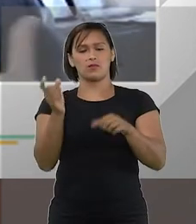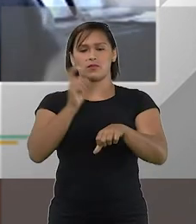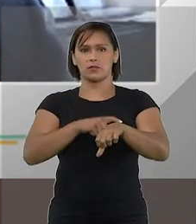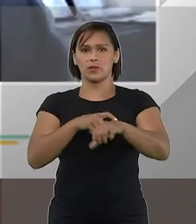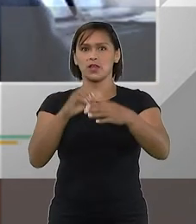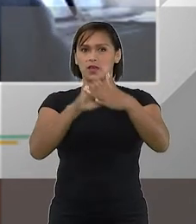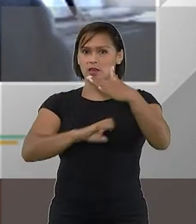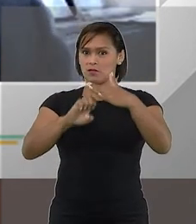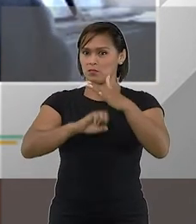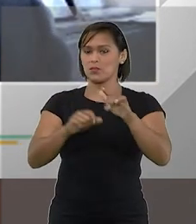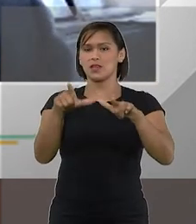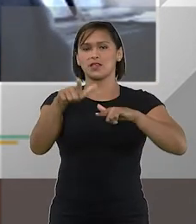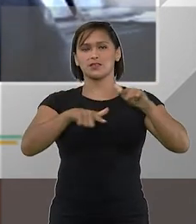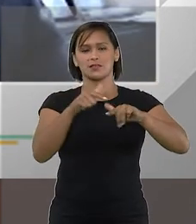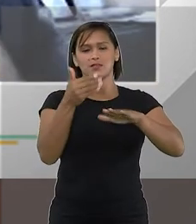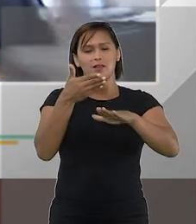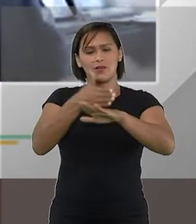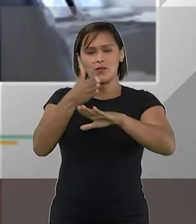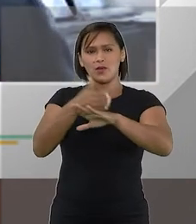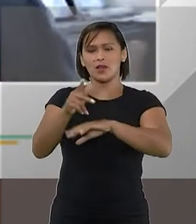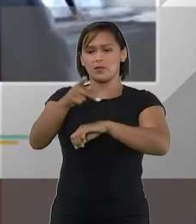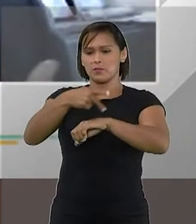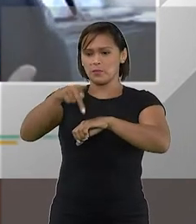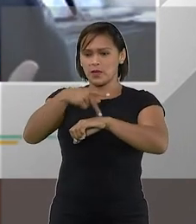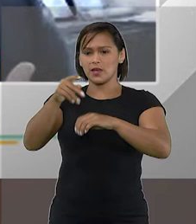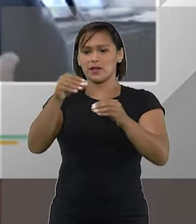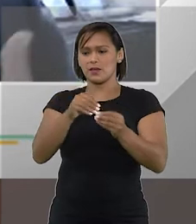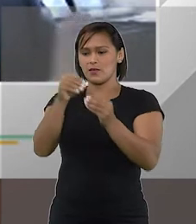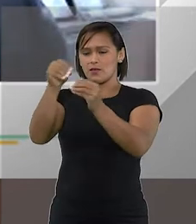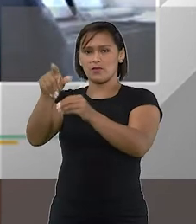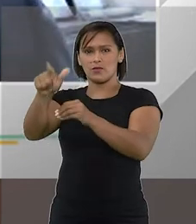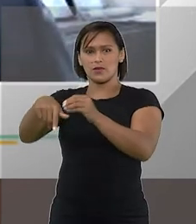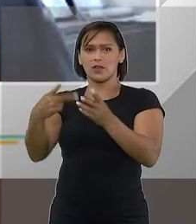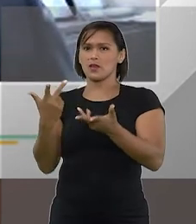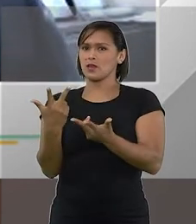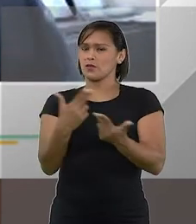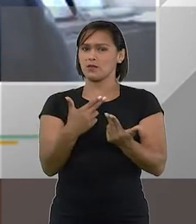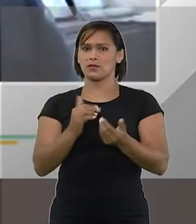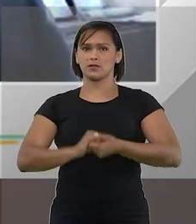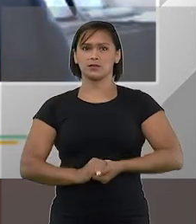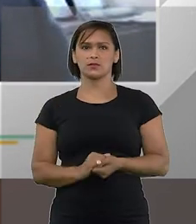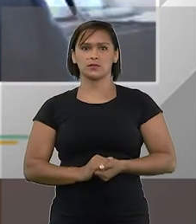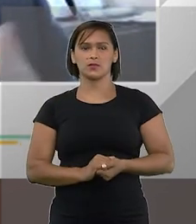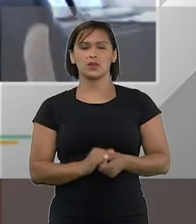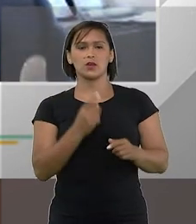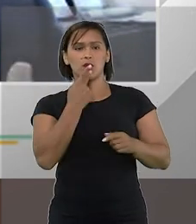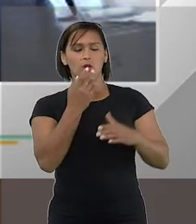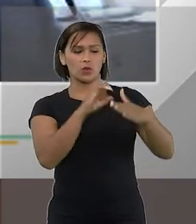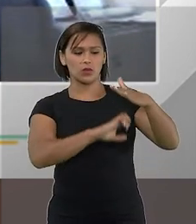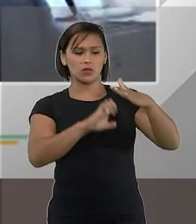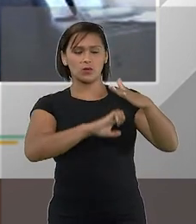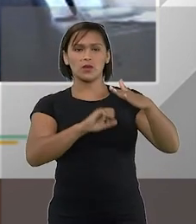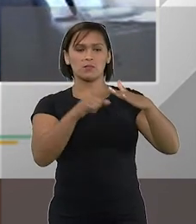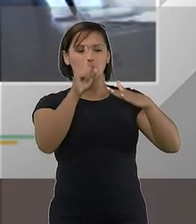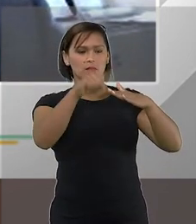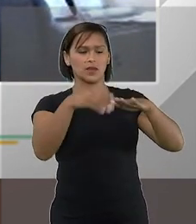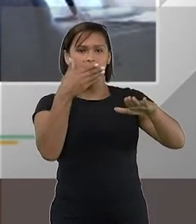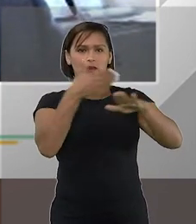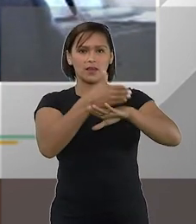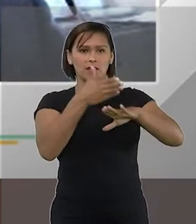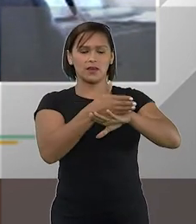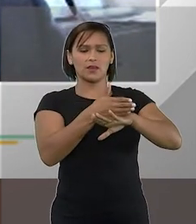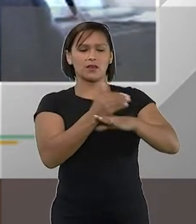empresas funcionando em vários países diferentes ao mesmo tempo quando uma empresa dessas